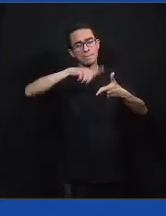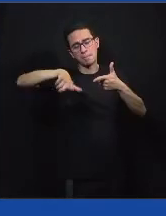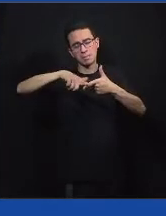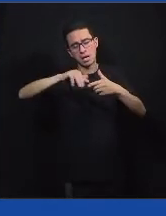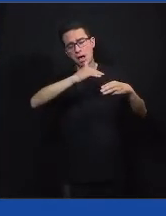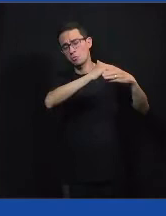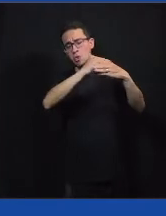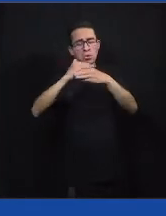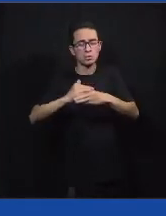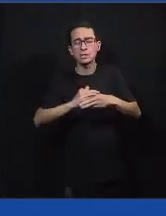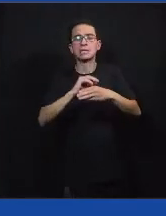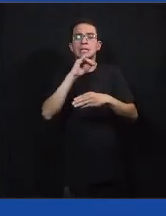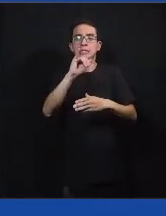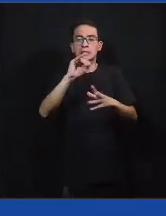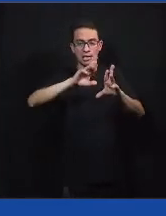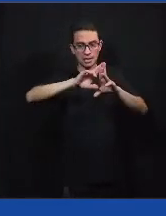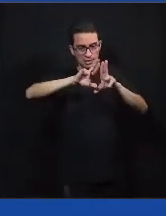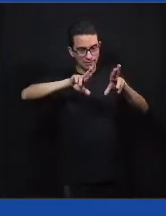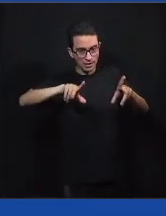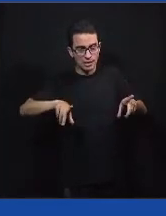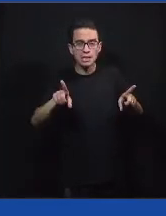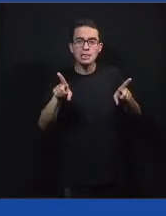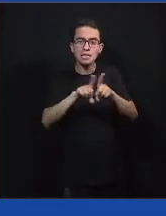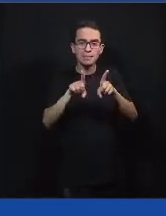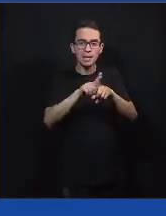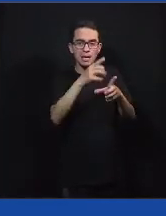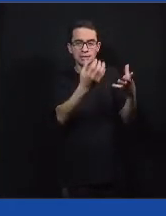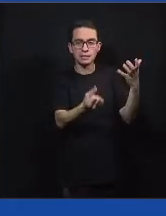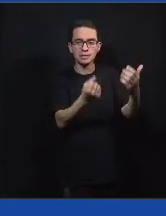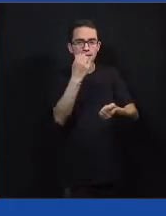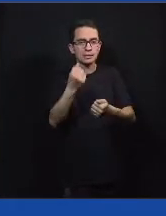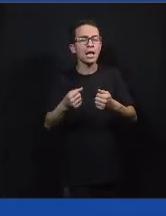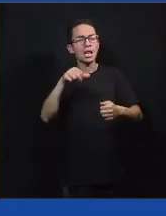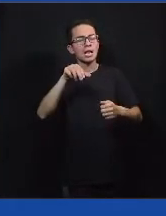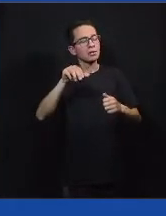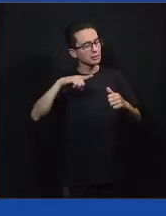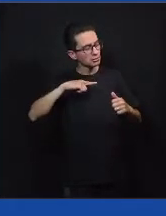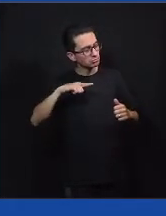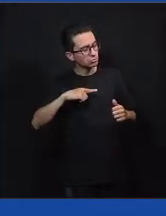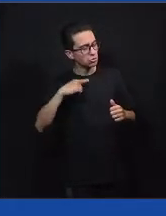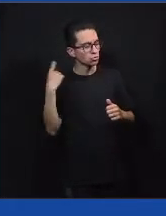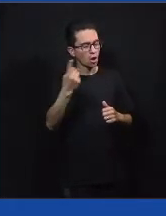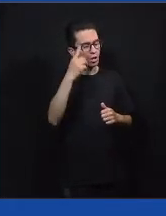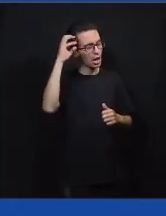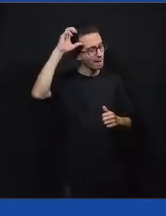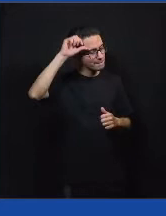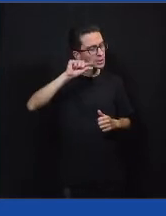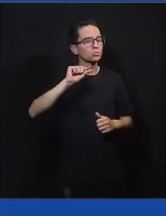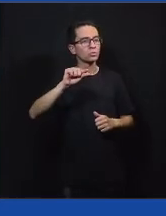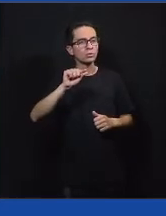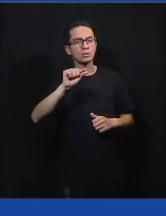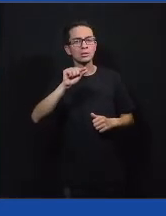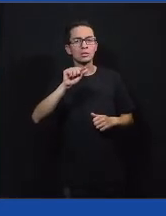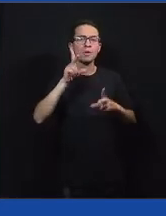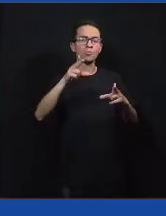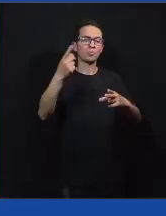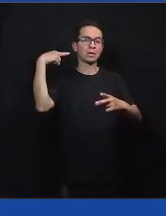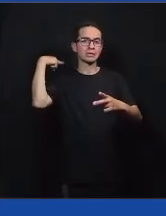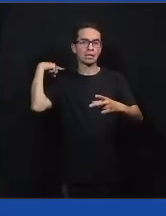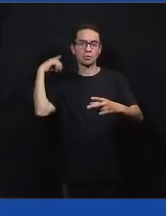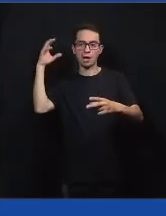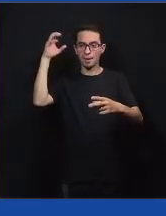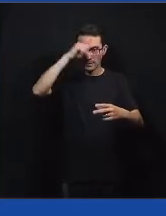mesmo estando em nichos diferentes e reconhecendo esses nichos. E aí a gente aprende o que a gente aprendeu, o que a gente poderia